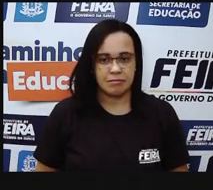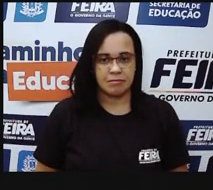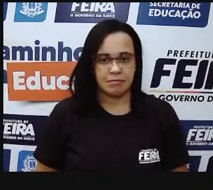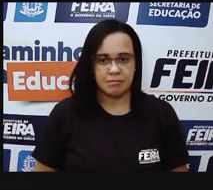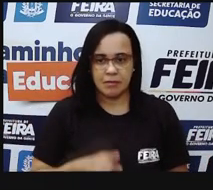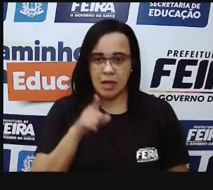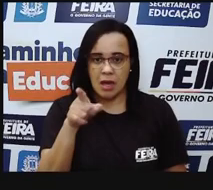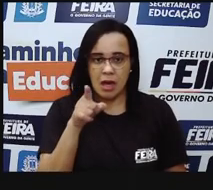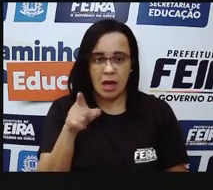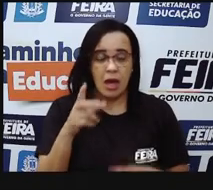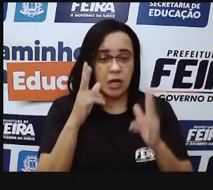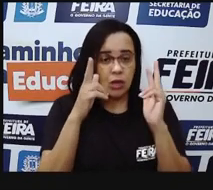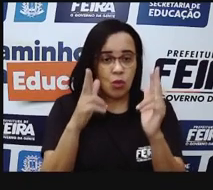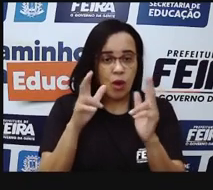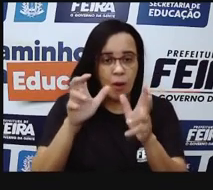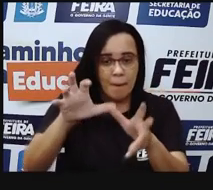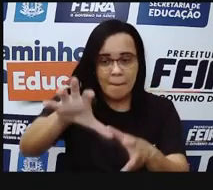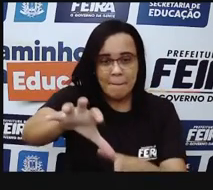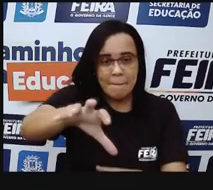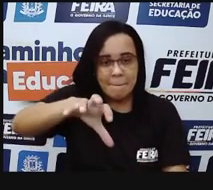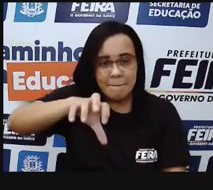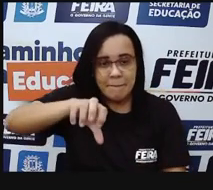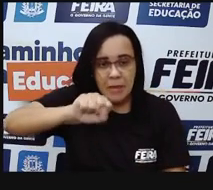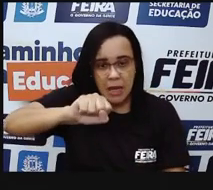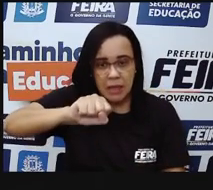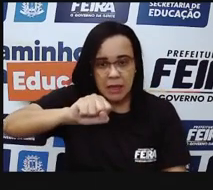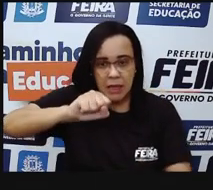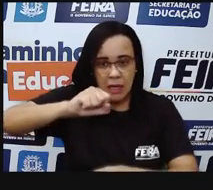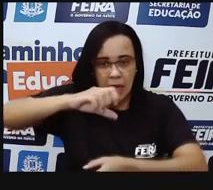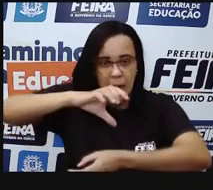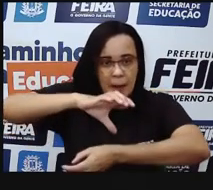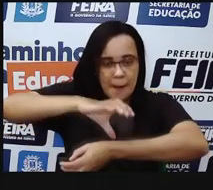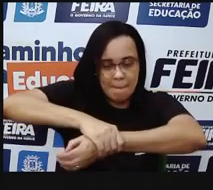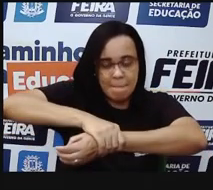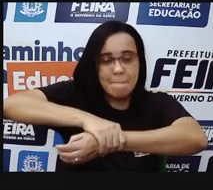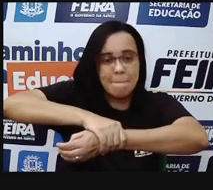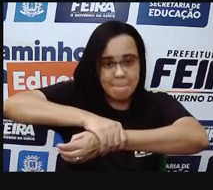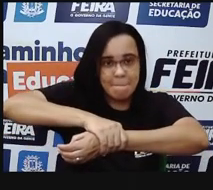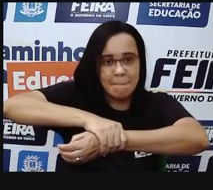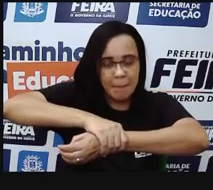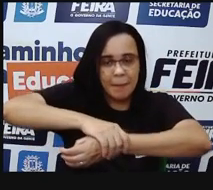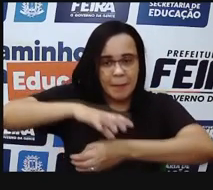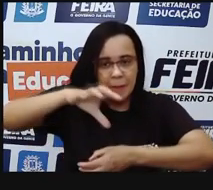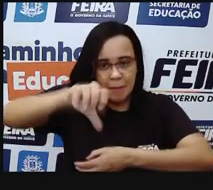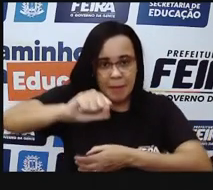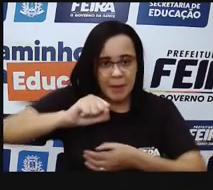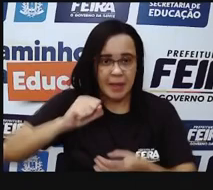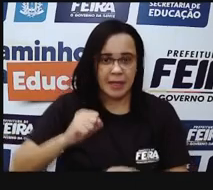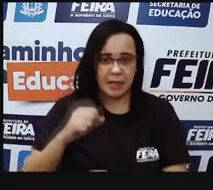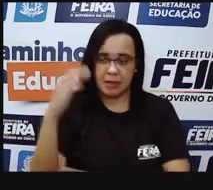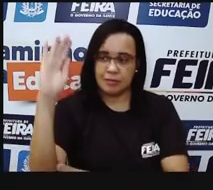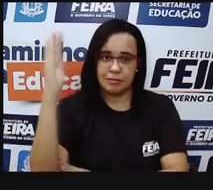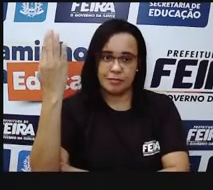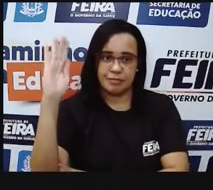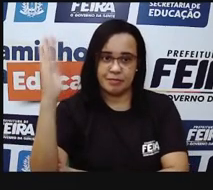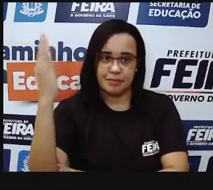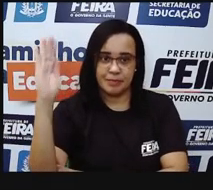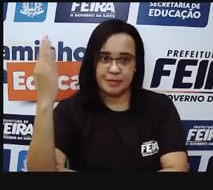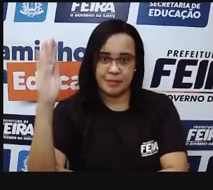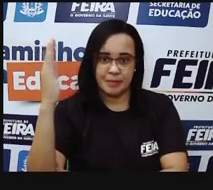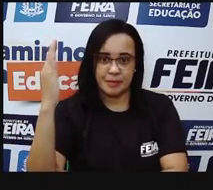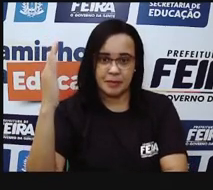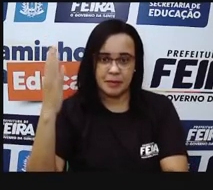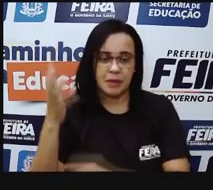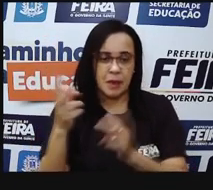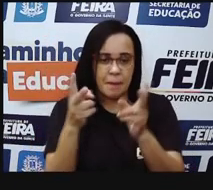Essa estrutura aí que é um caule que foi cortado, né? Uma madeira que foi cortada. E como é que eu